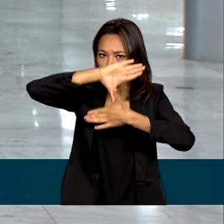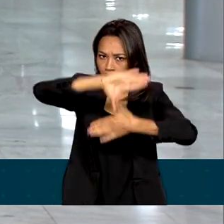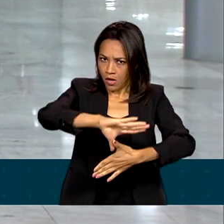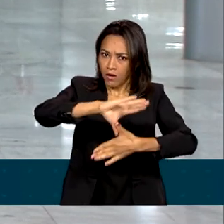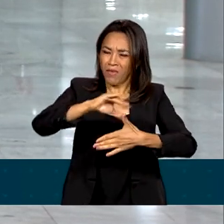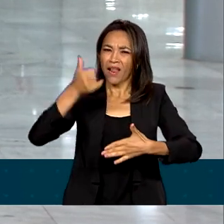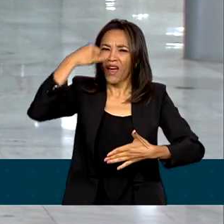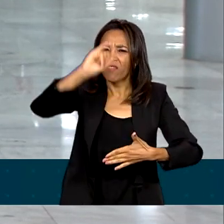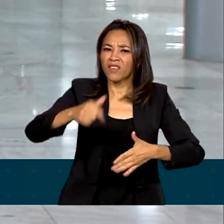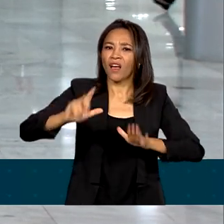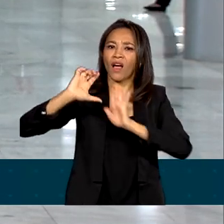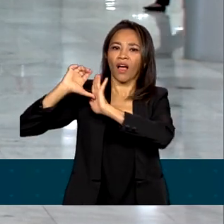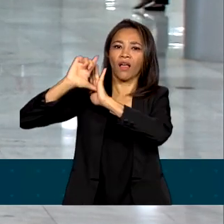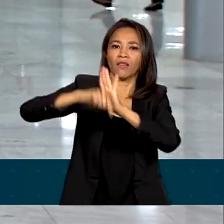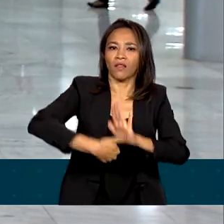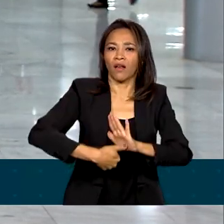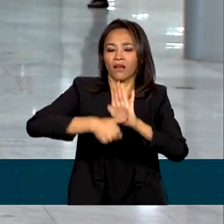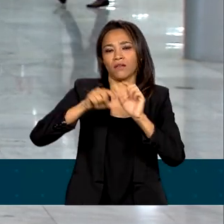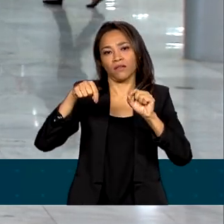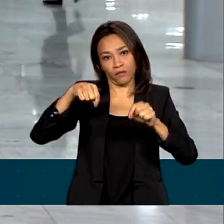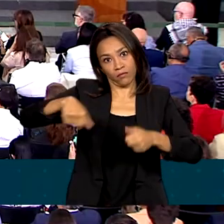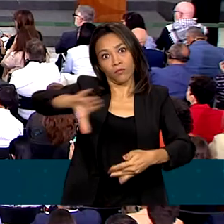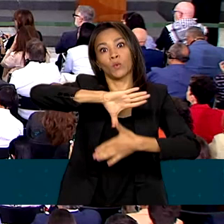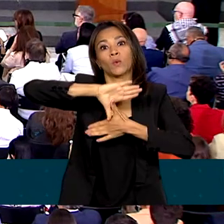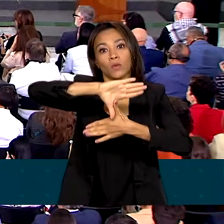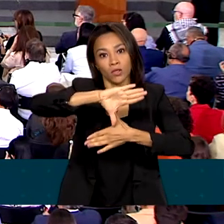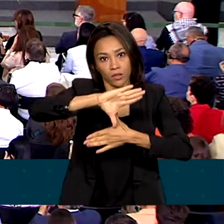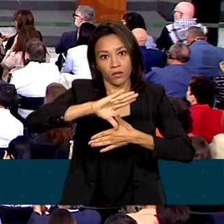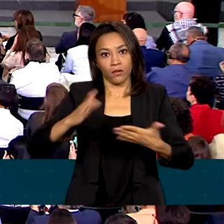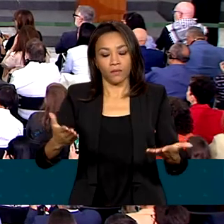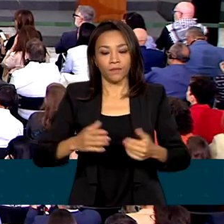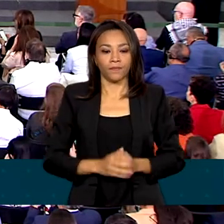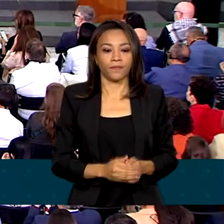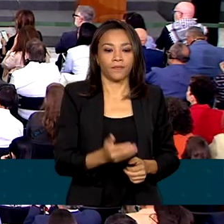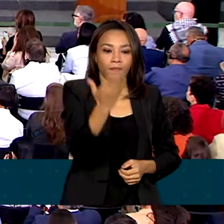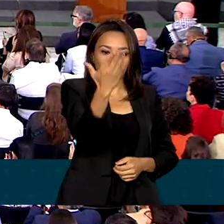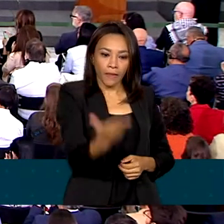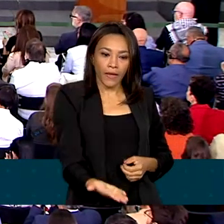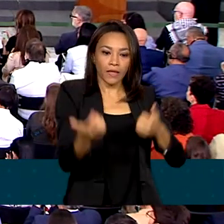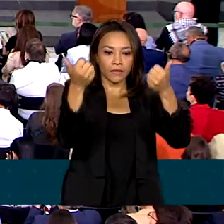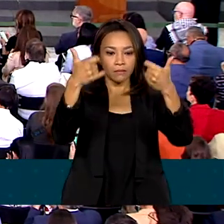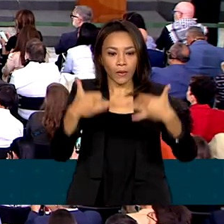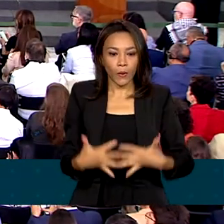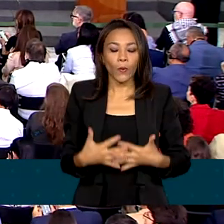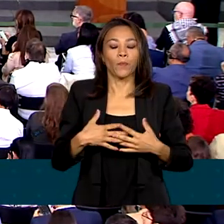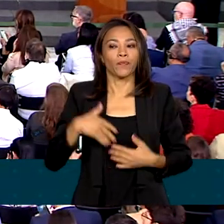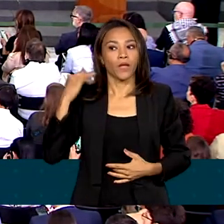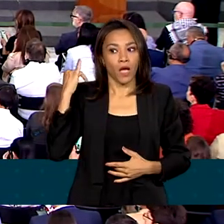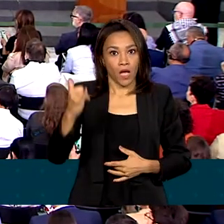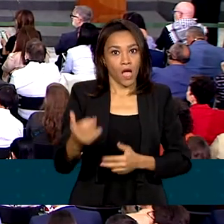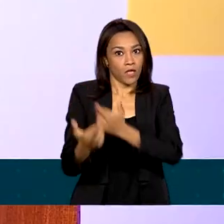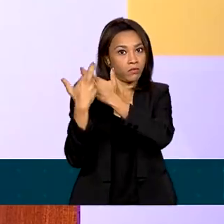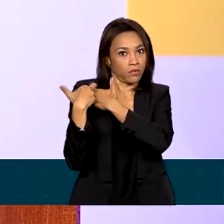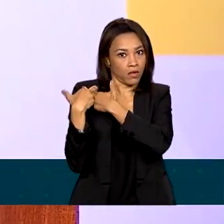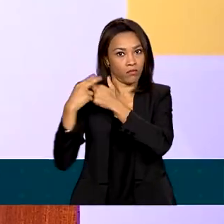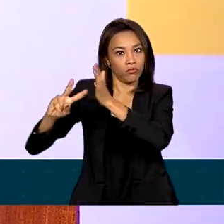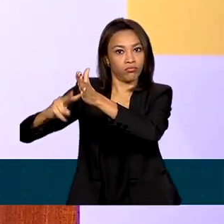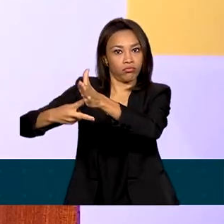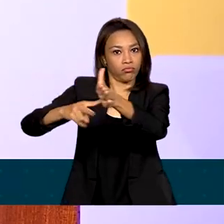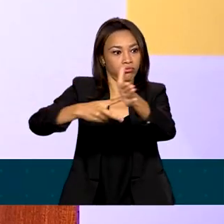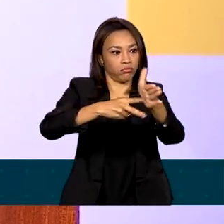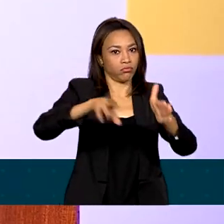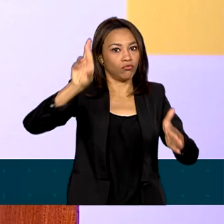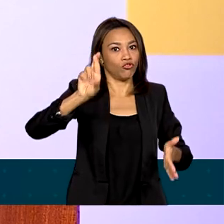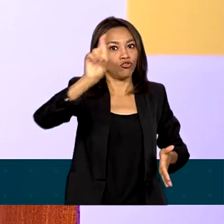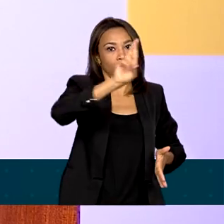retrocessos nos países do continente. E cabe outra vez aos dirigentes sindicais encontrar